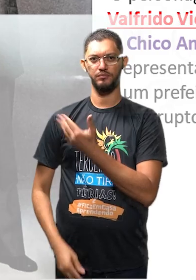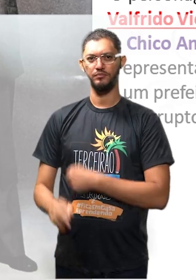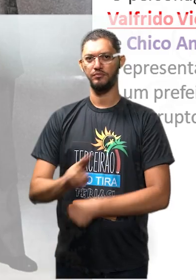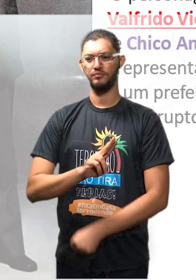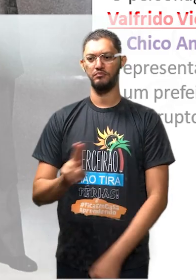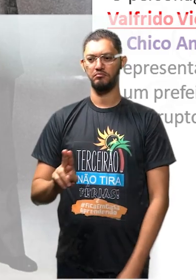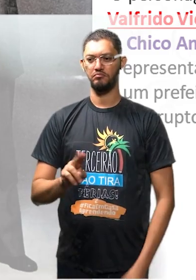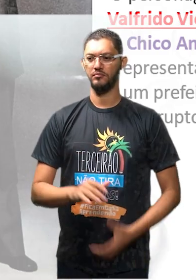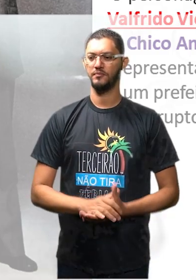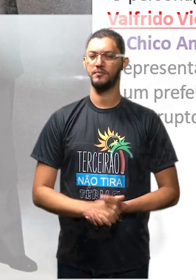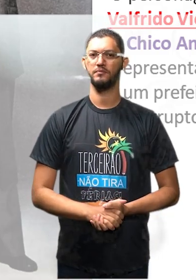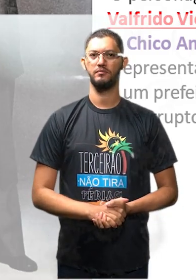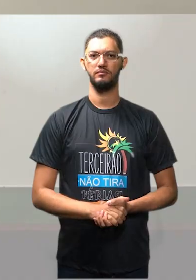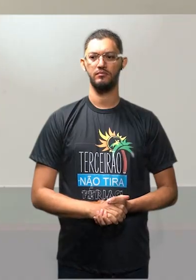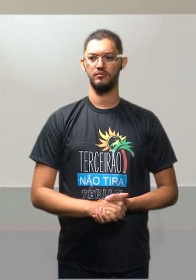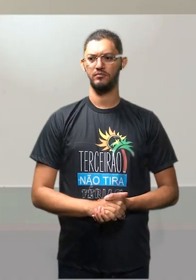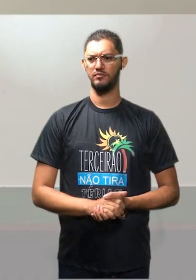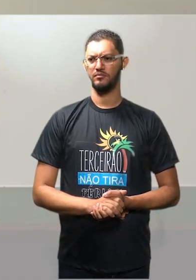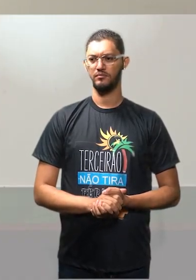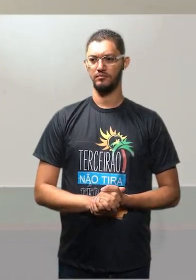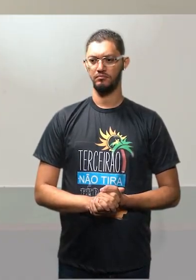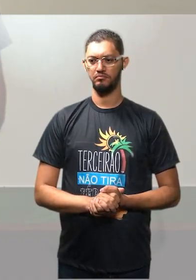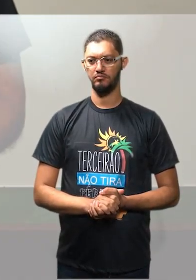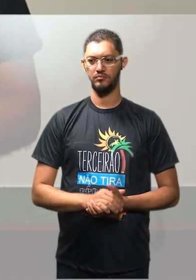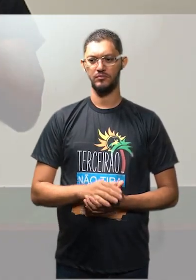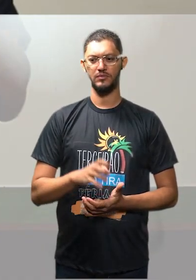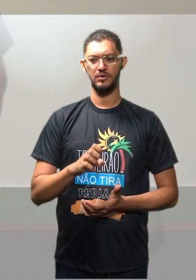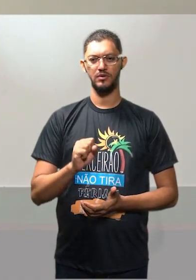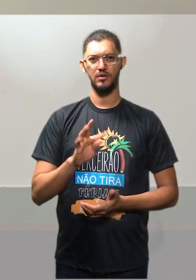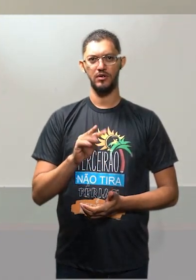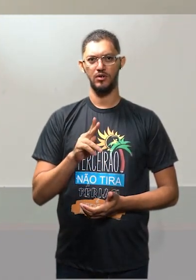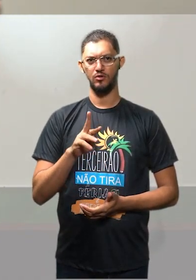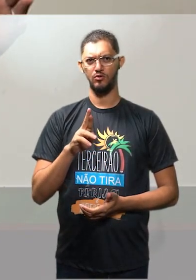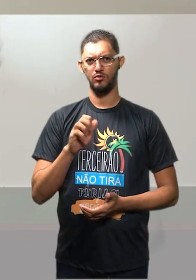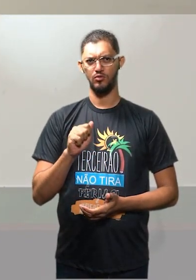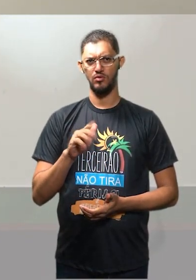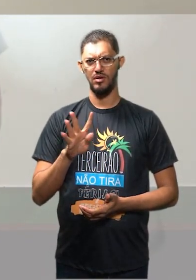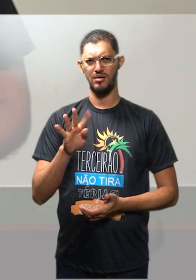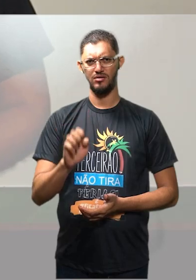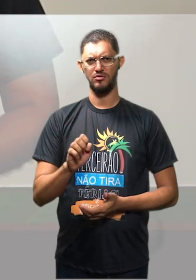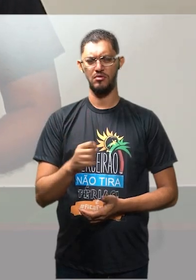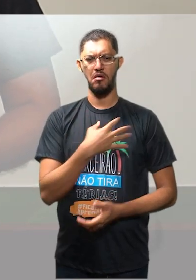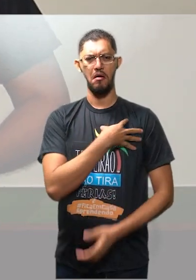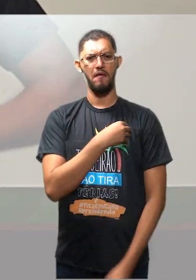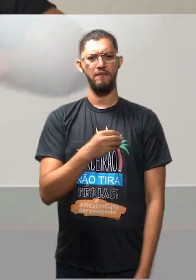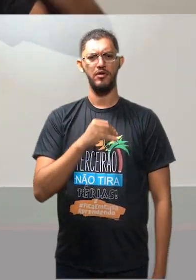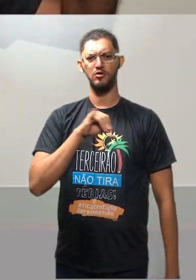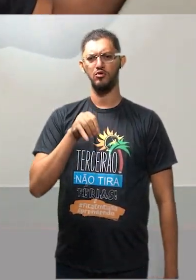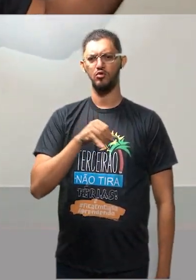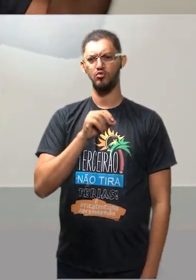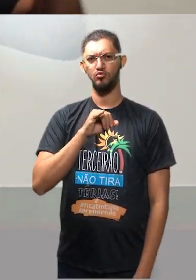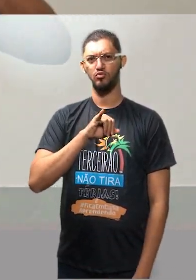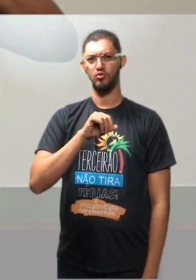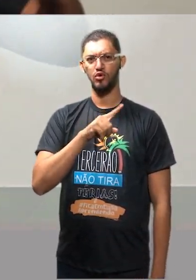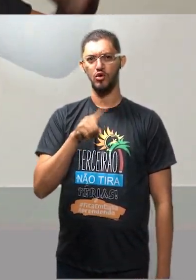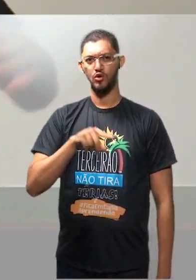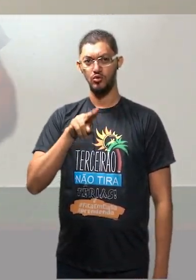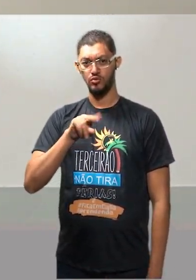dele é Stuart Angel, filho de Zuzu Angel, uma das maiores